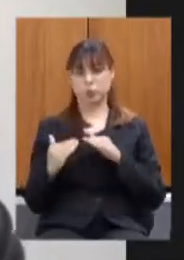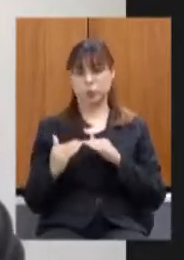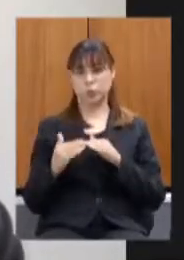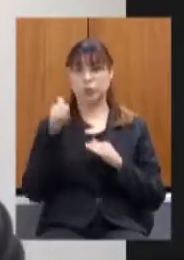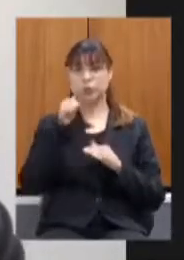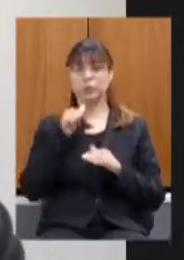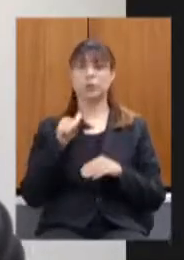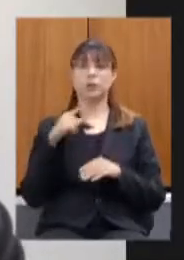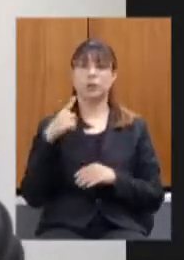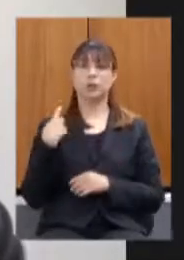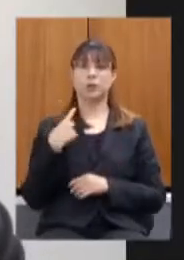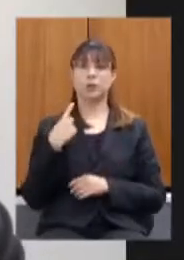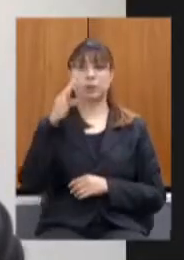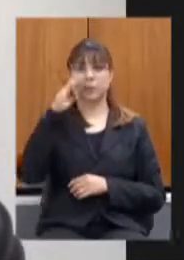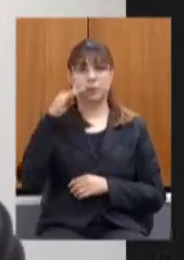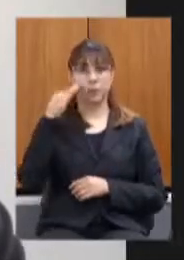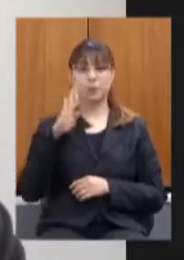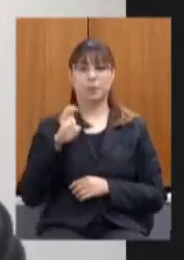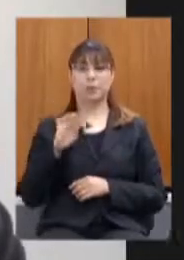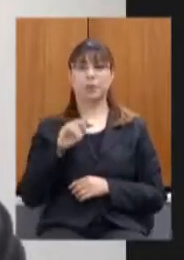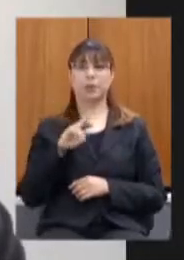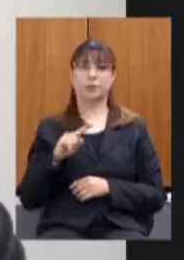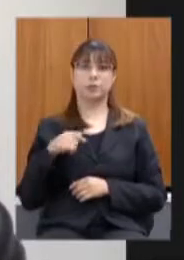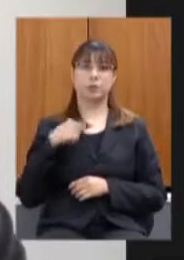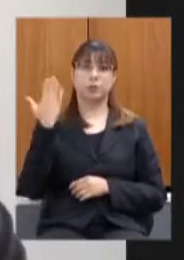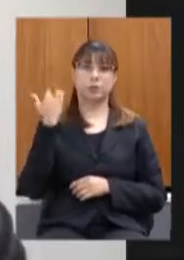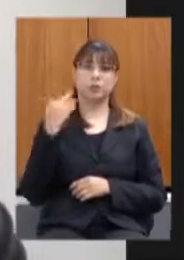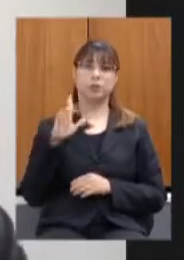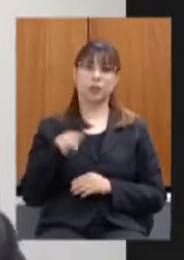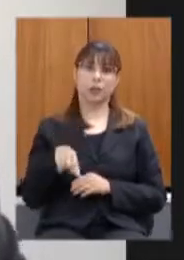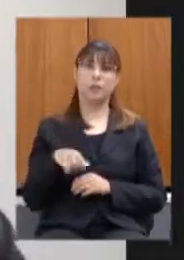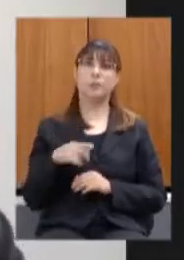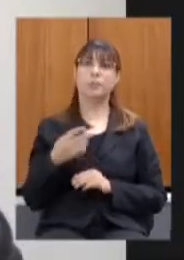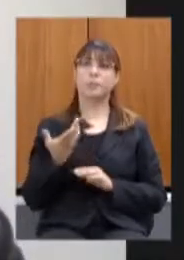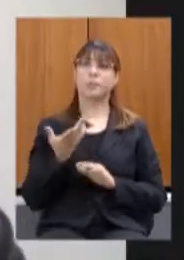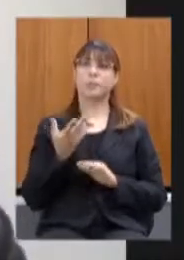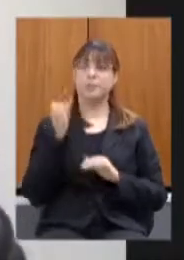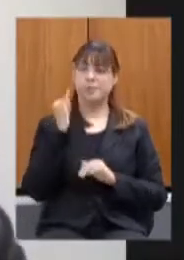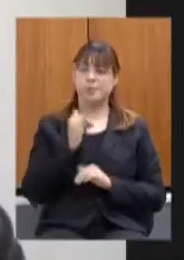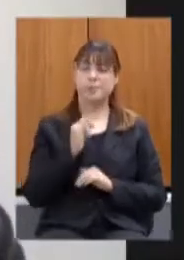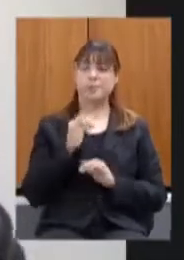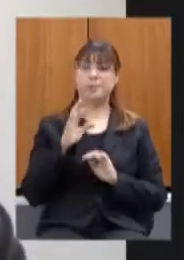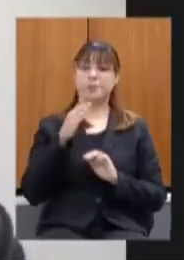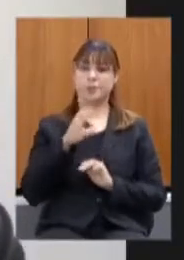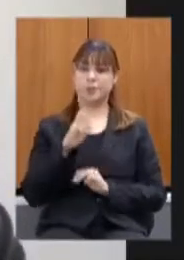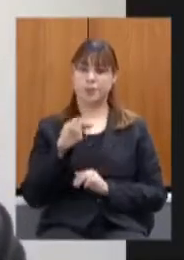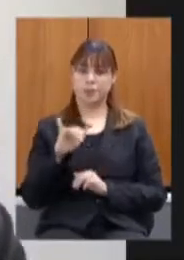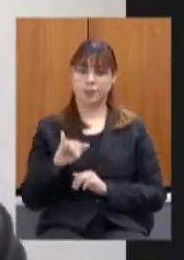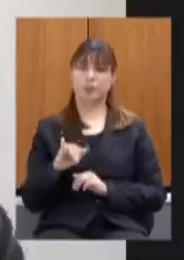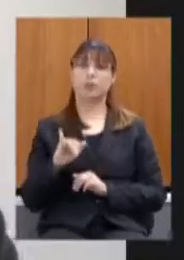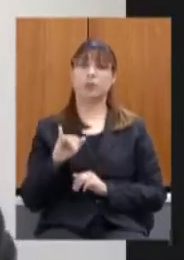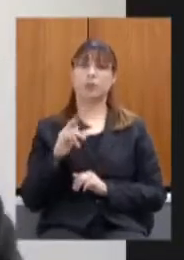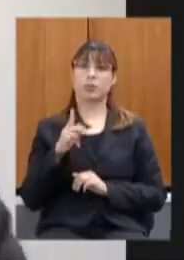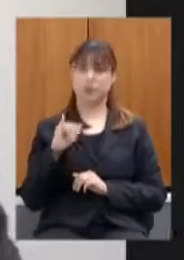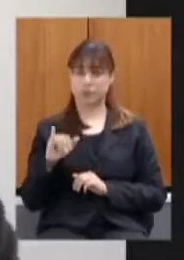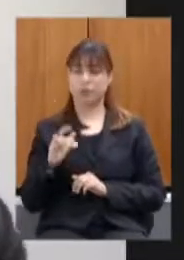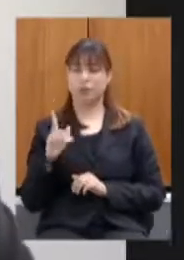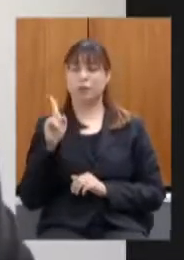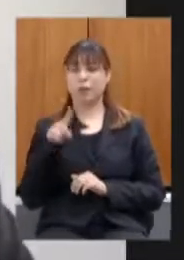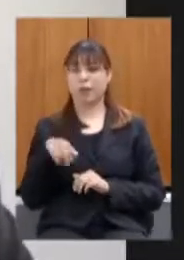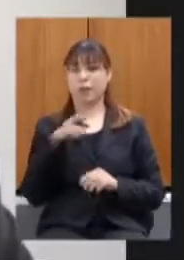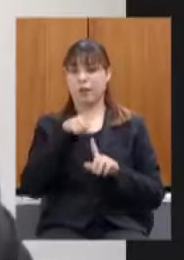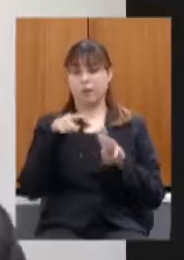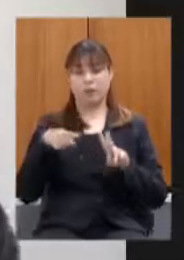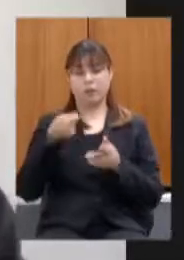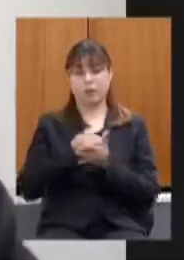Beatriz eu fui relator da CPI a Vale é criminosa ela tem que pagar 54 bilhões mas isso não está na minha alçada